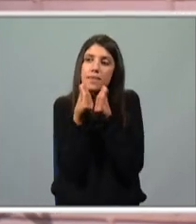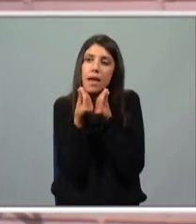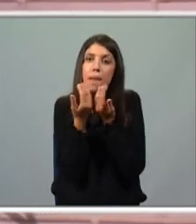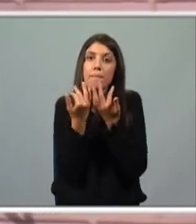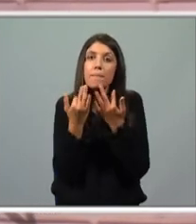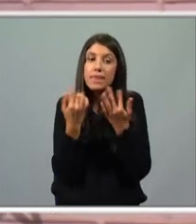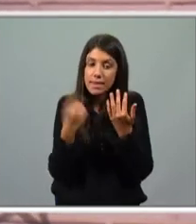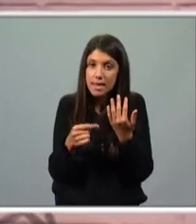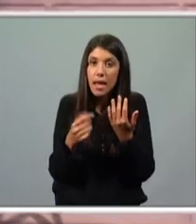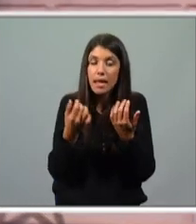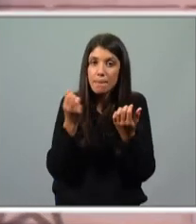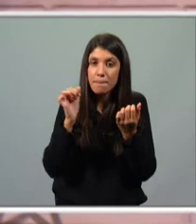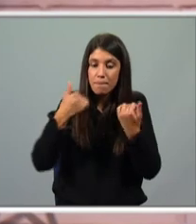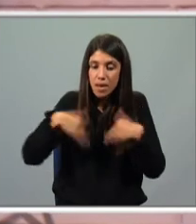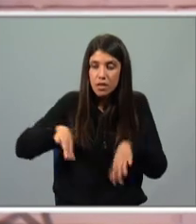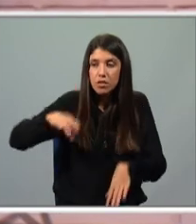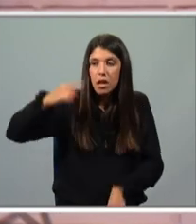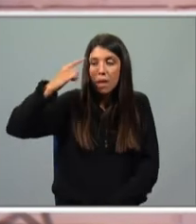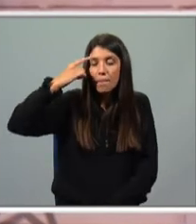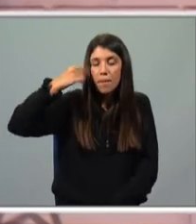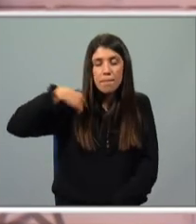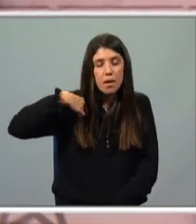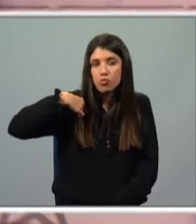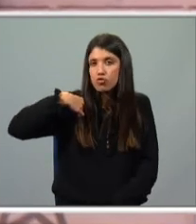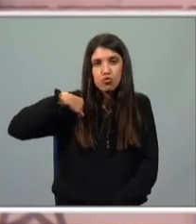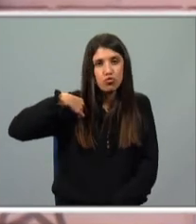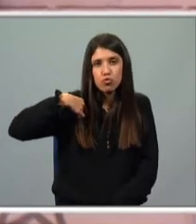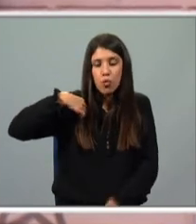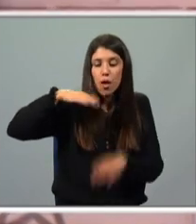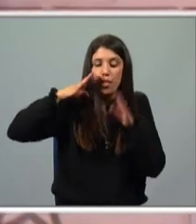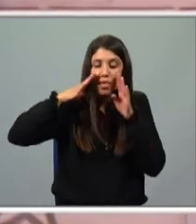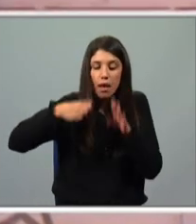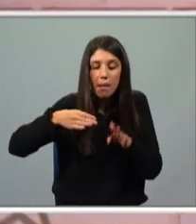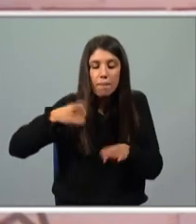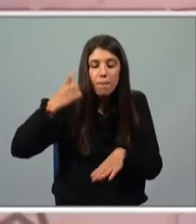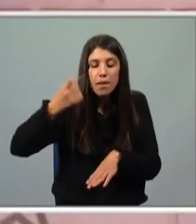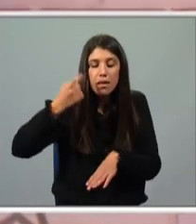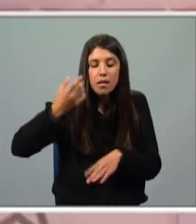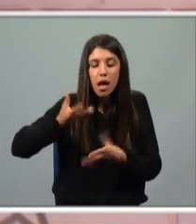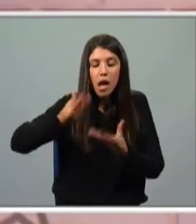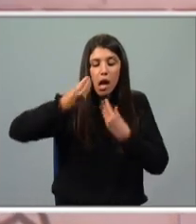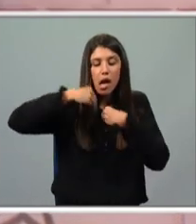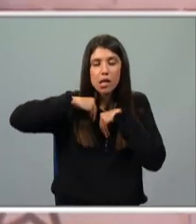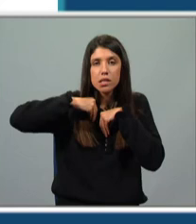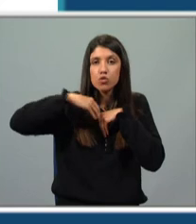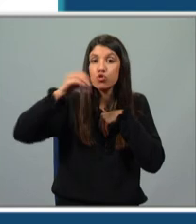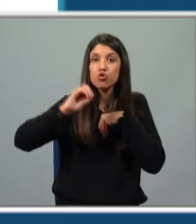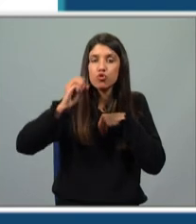a consciência disso. Não dedicam tempo a pensar sobre isso e a interiorizar essas sensações.